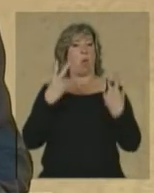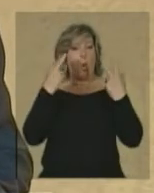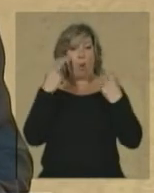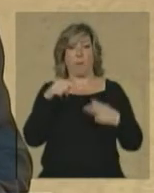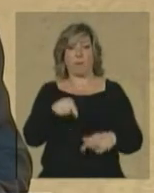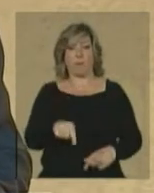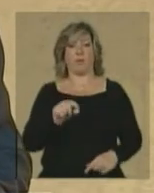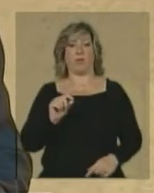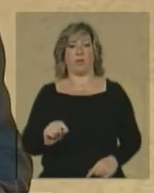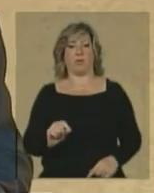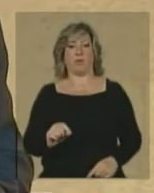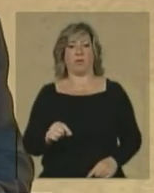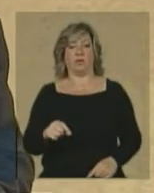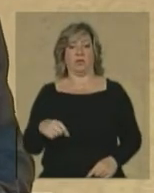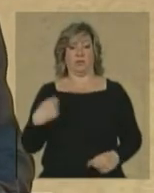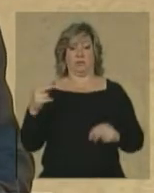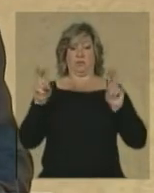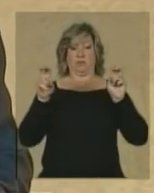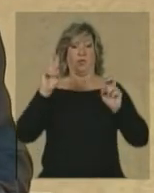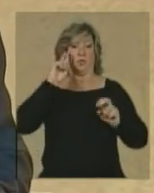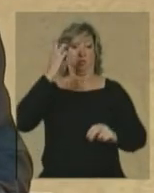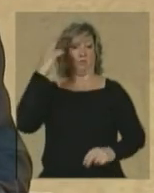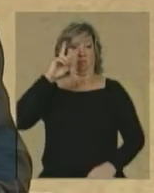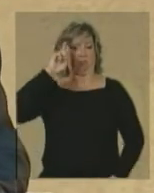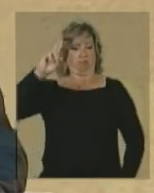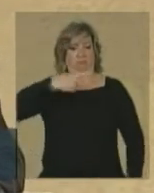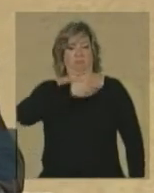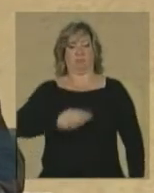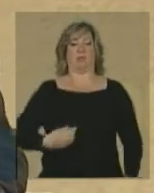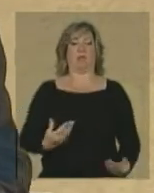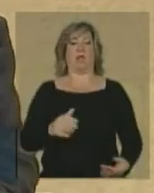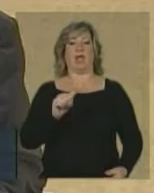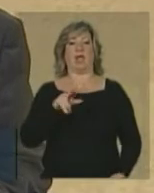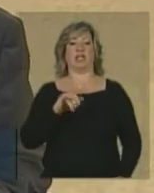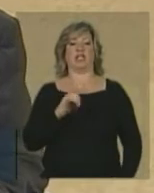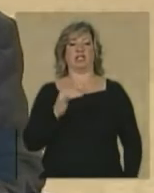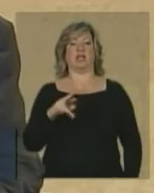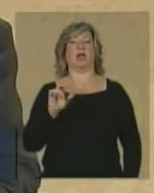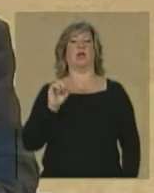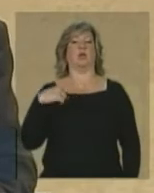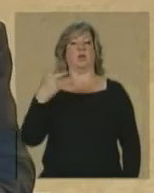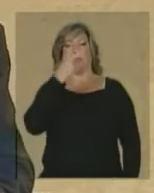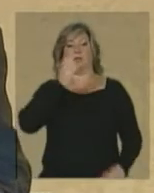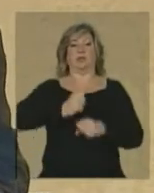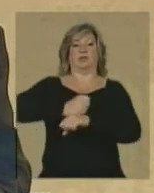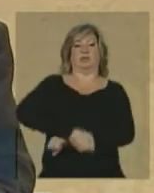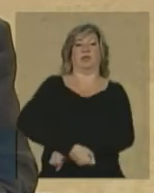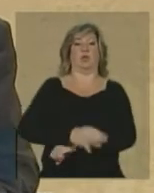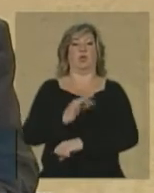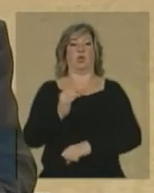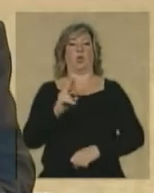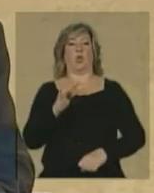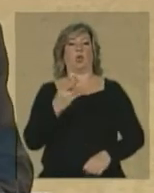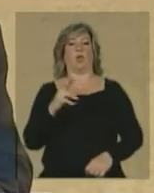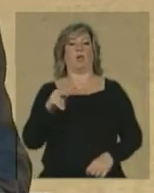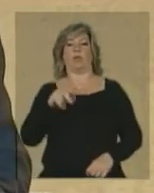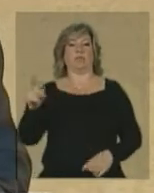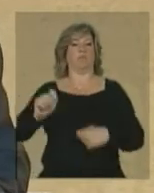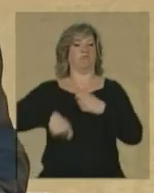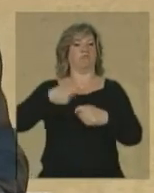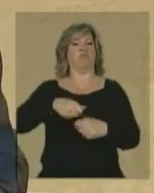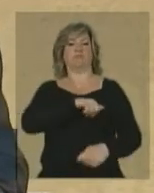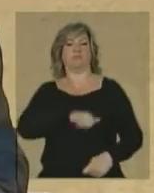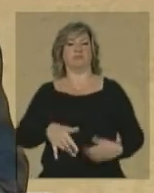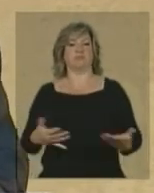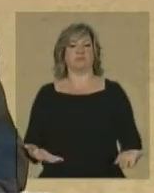aspas, donos do poder à época, de anistiar os torturadores, os que cometeram crimes, o